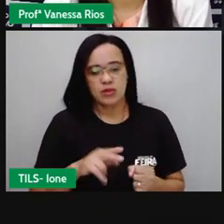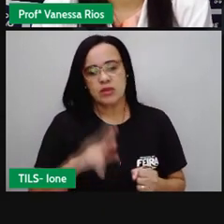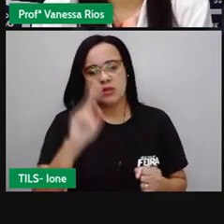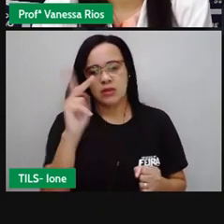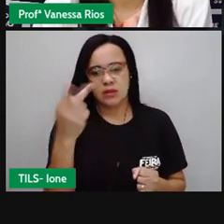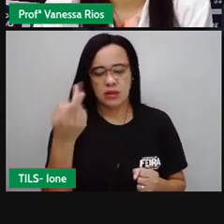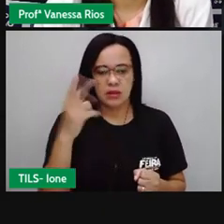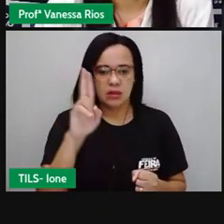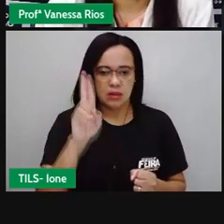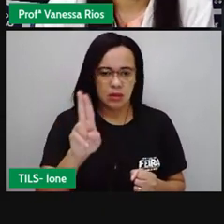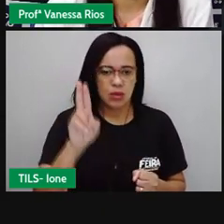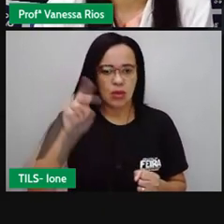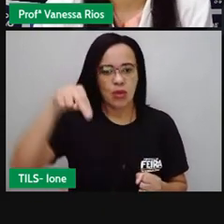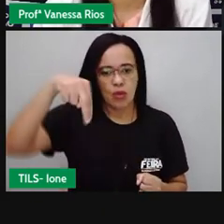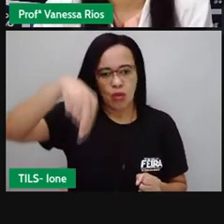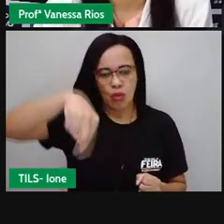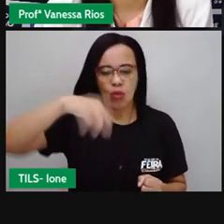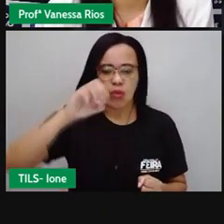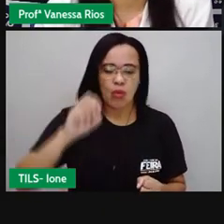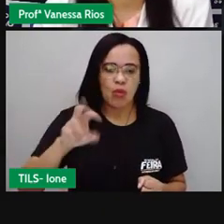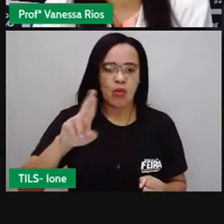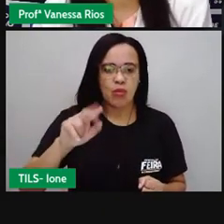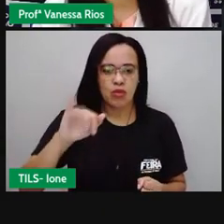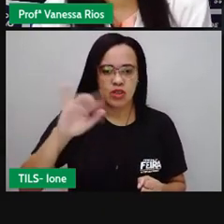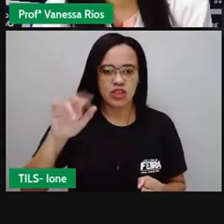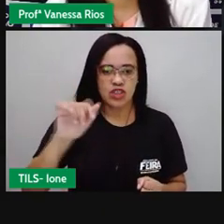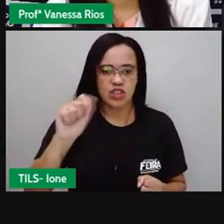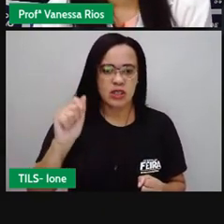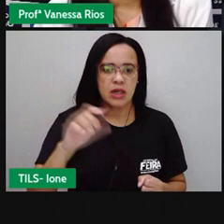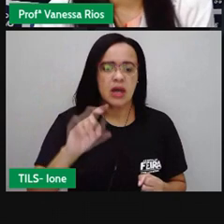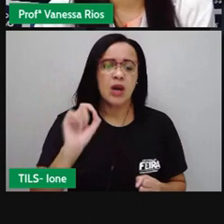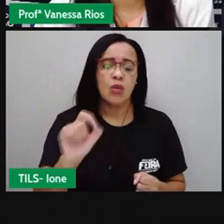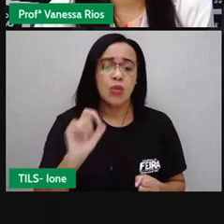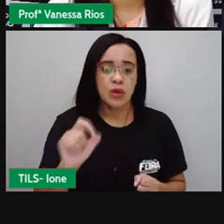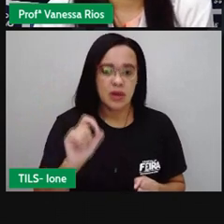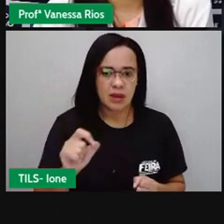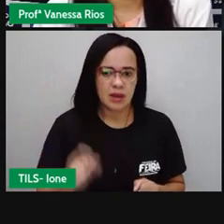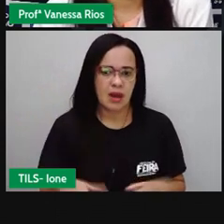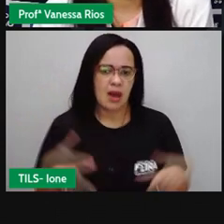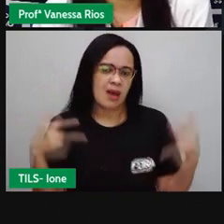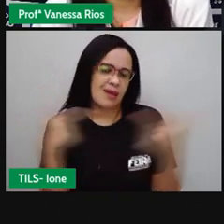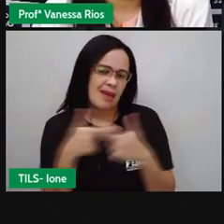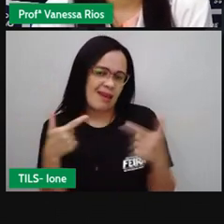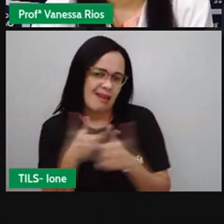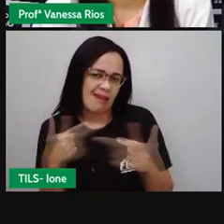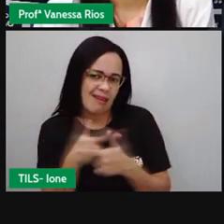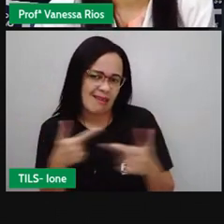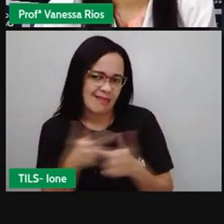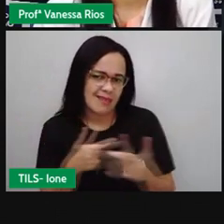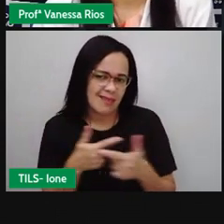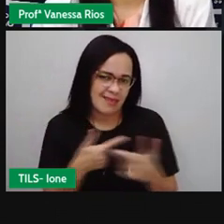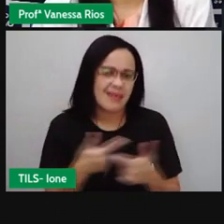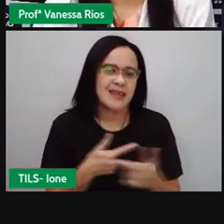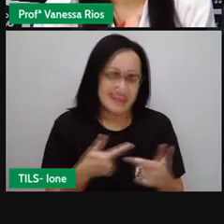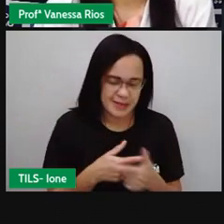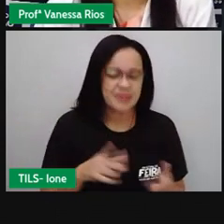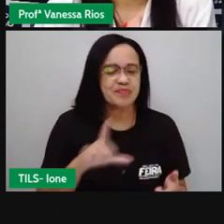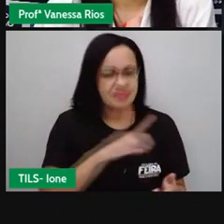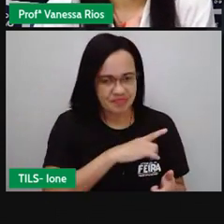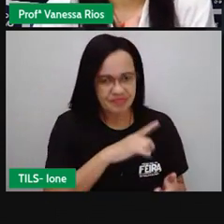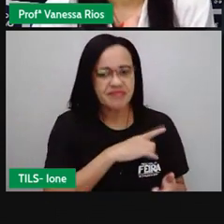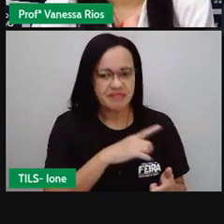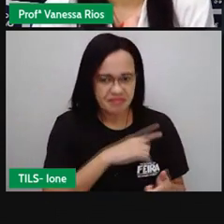por um viés de humor, de ironia e também da sátira. Então na crônica humorística vai existir lá os